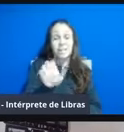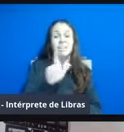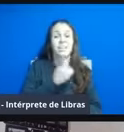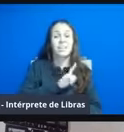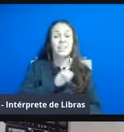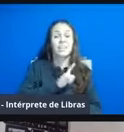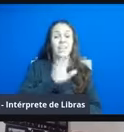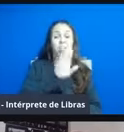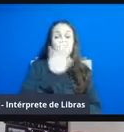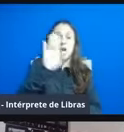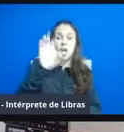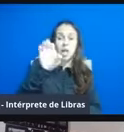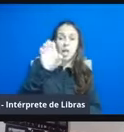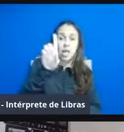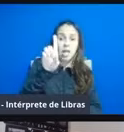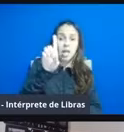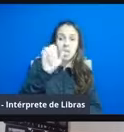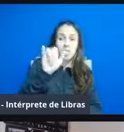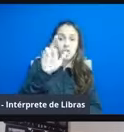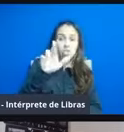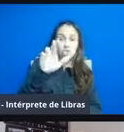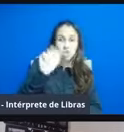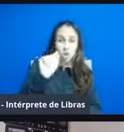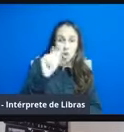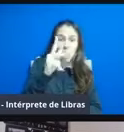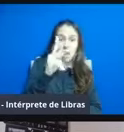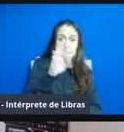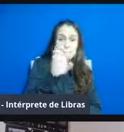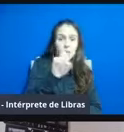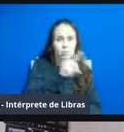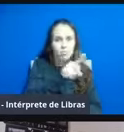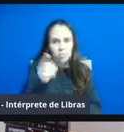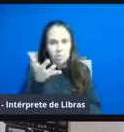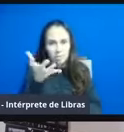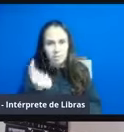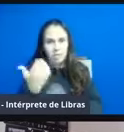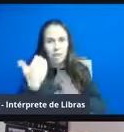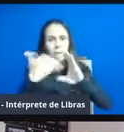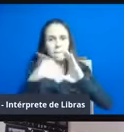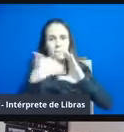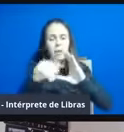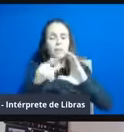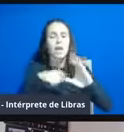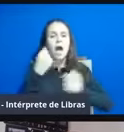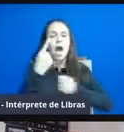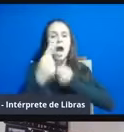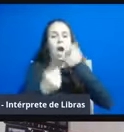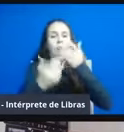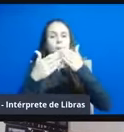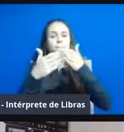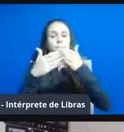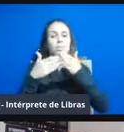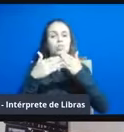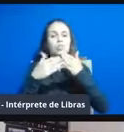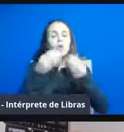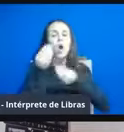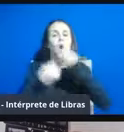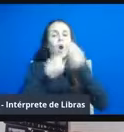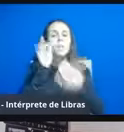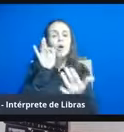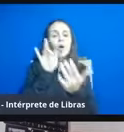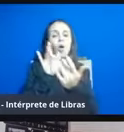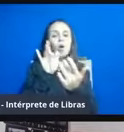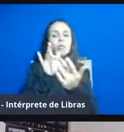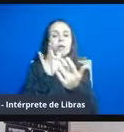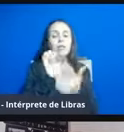Editora Pré. Se alguém de vocês quiser passar um e-mail já, tem o pessoal nos comentários pedindo alguma forma de contato, se vocês quiserem